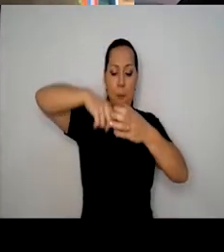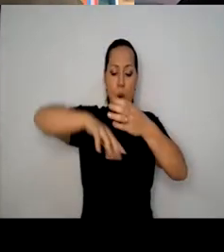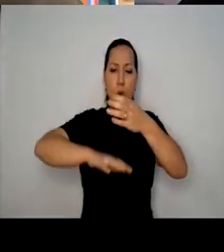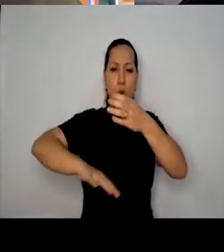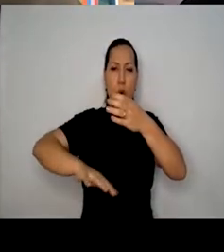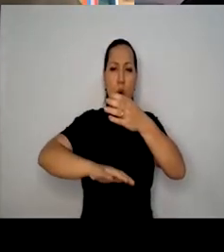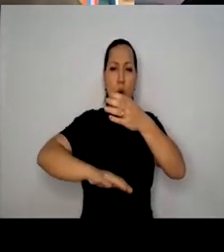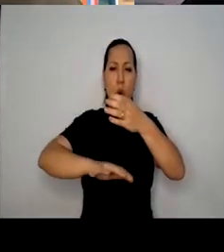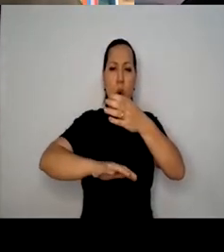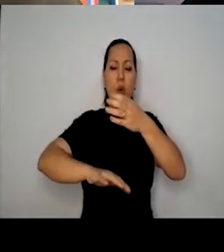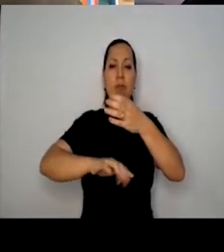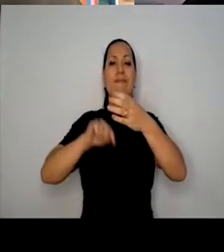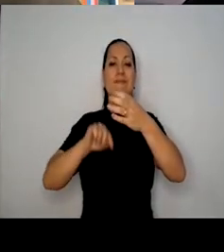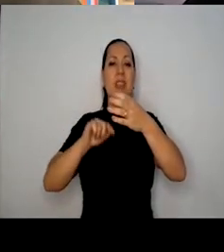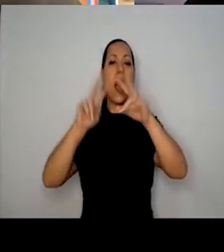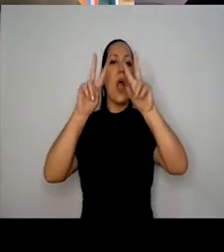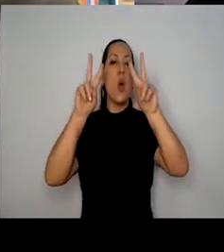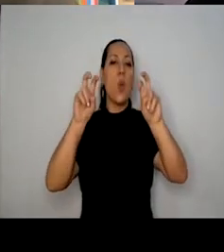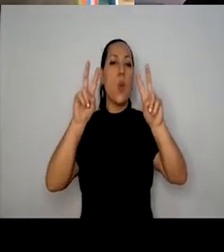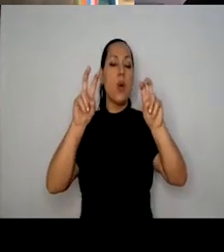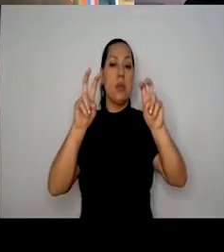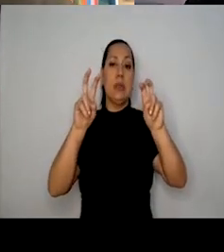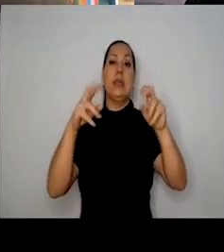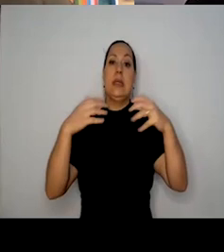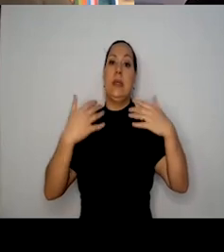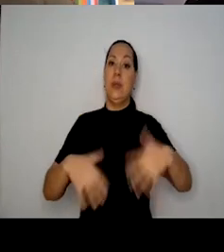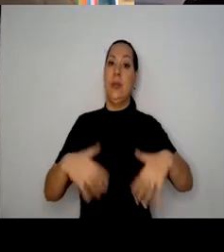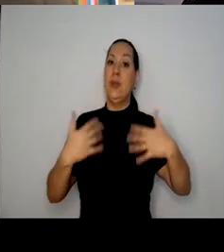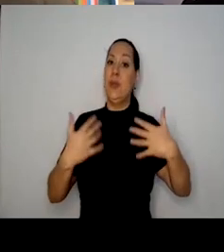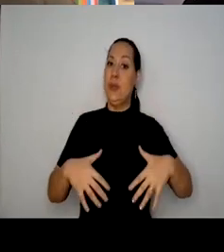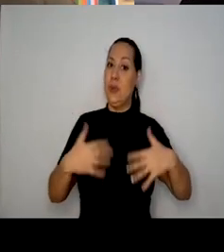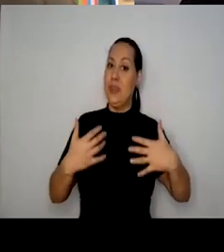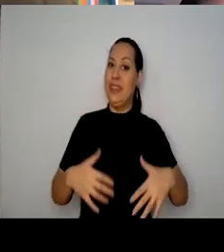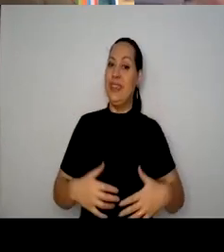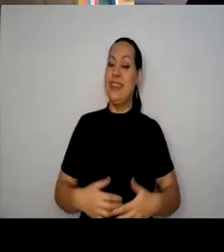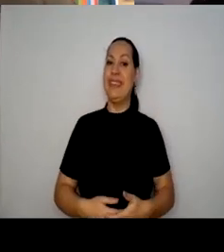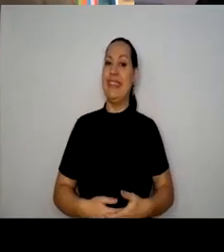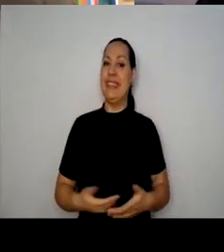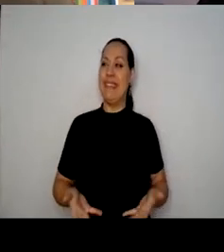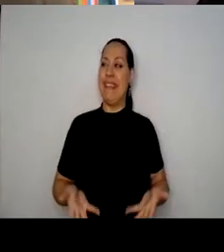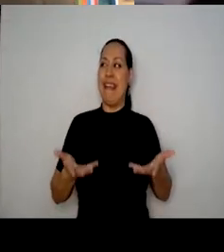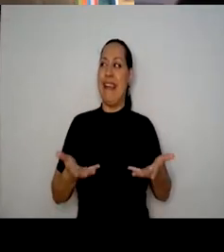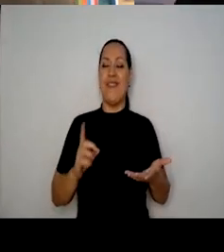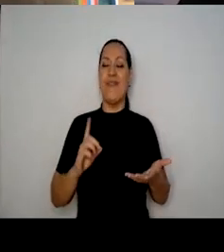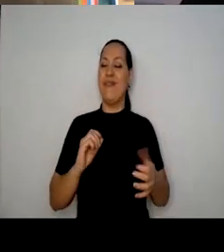temática bem leve. Estou brincando.